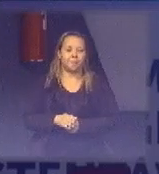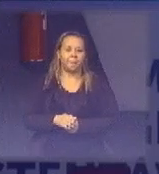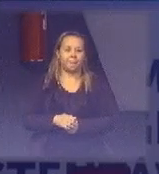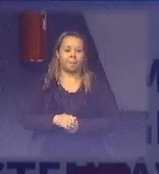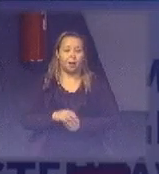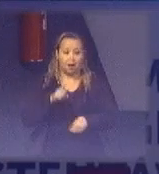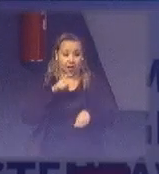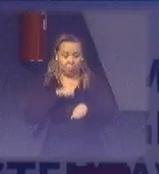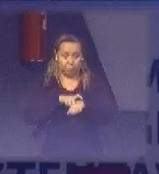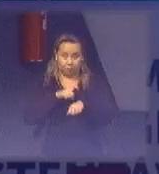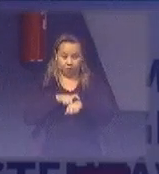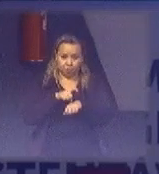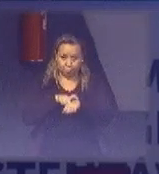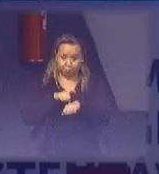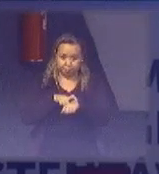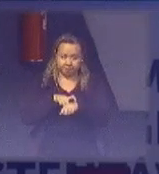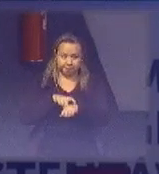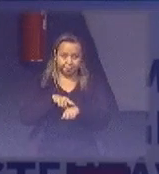Quando as...